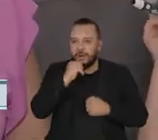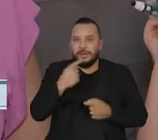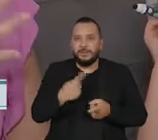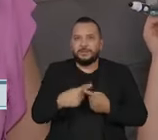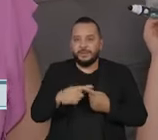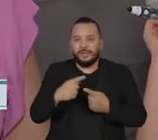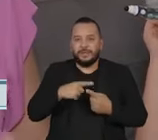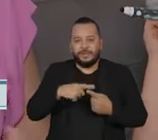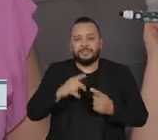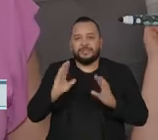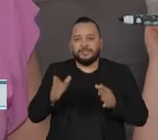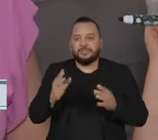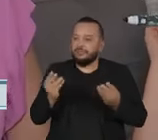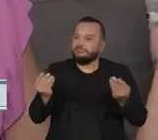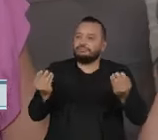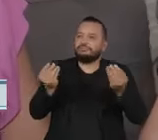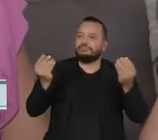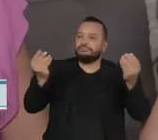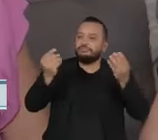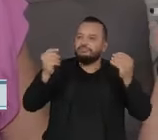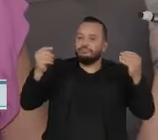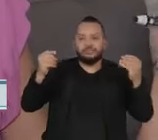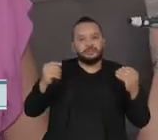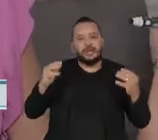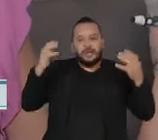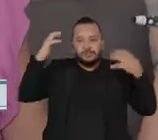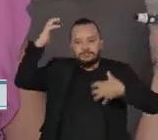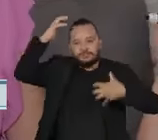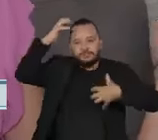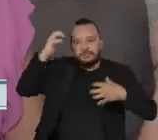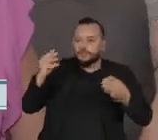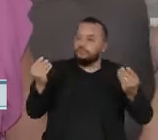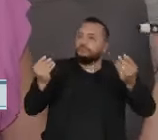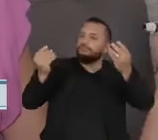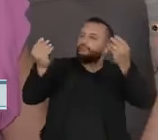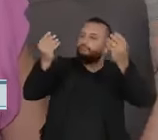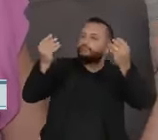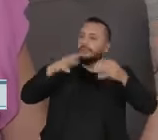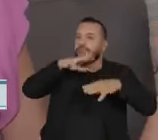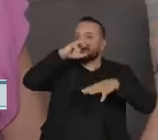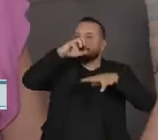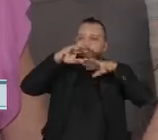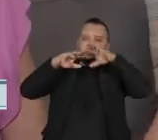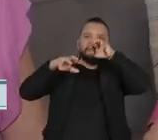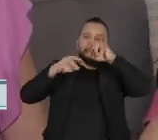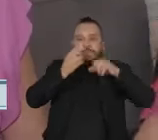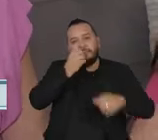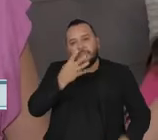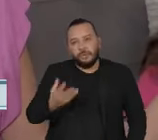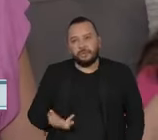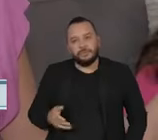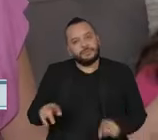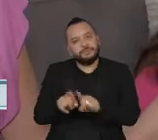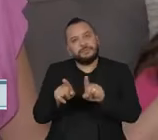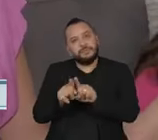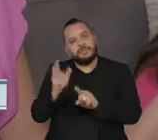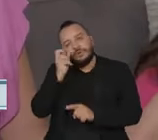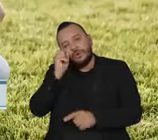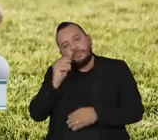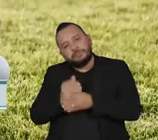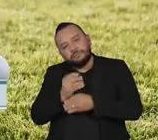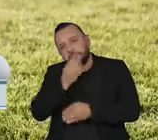a sauna, a própria sauna, o vapor do banheiro, ajuda as vias aéreas a ficarem úmidas e elas dormem de forma mais